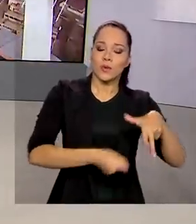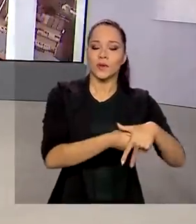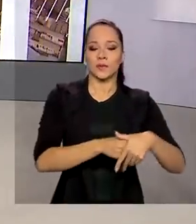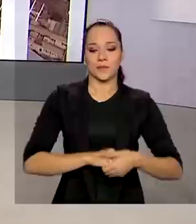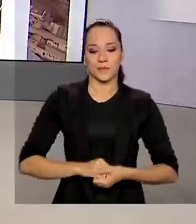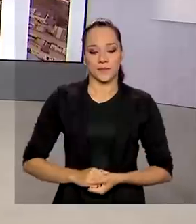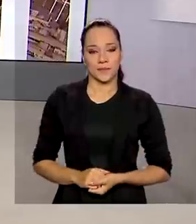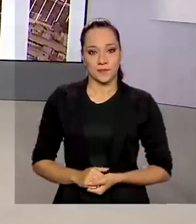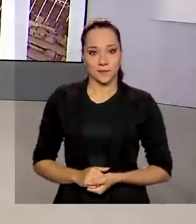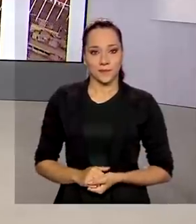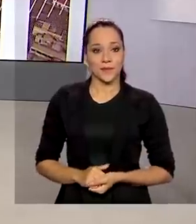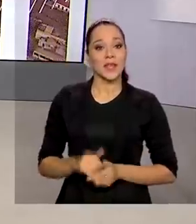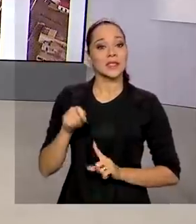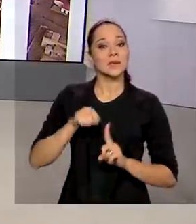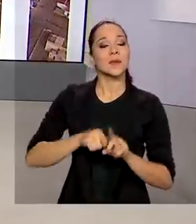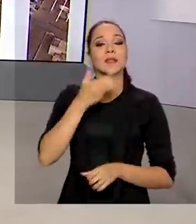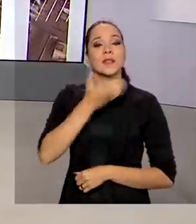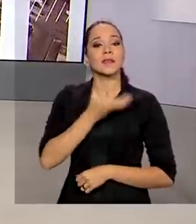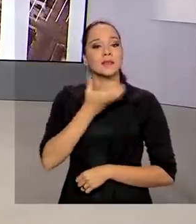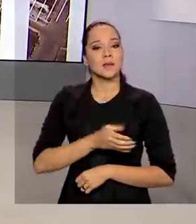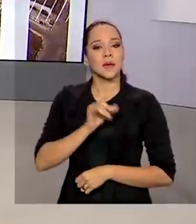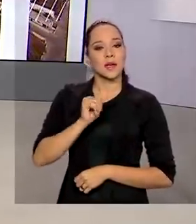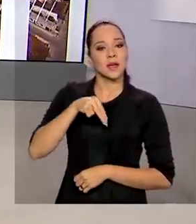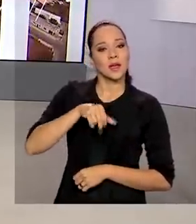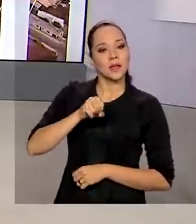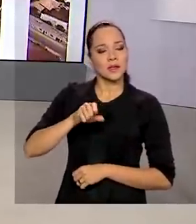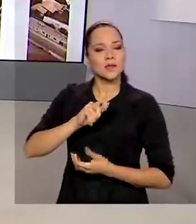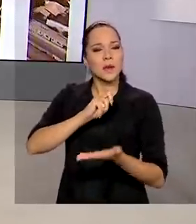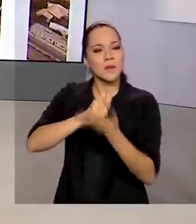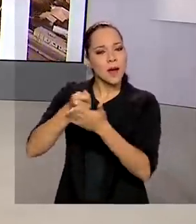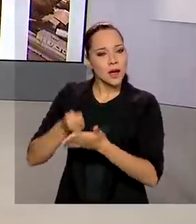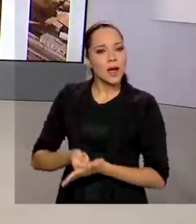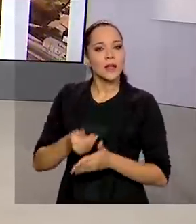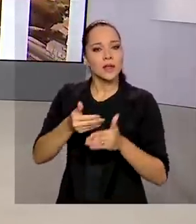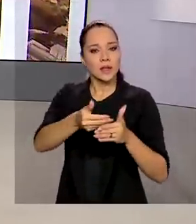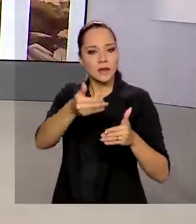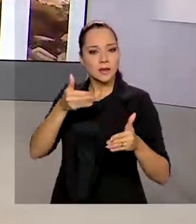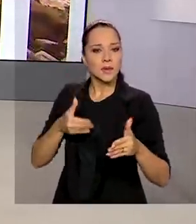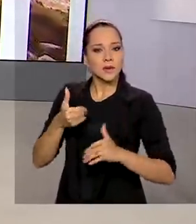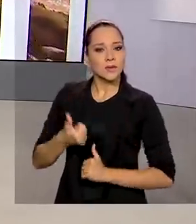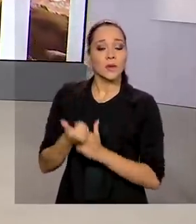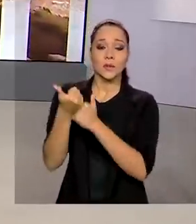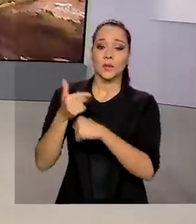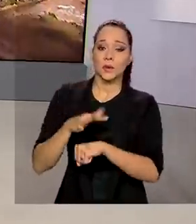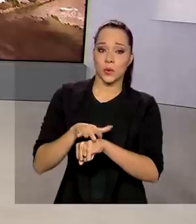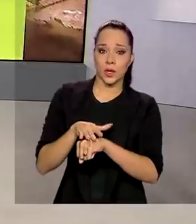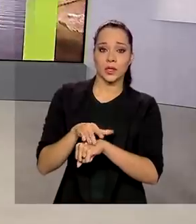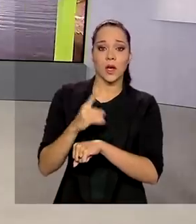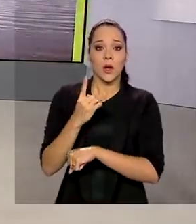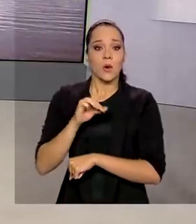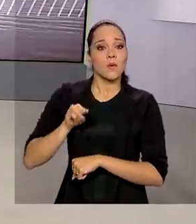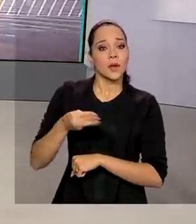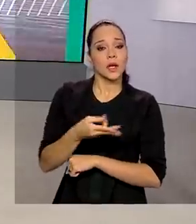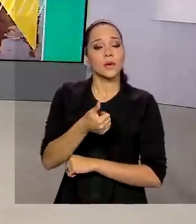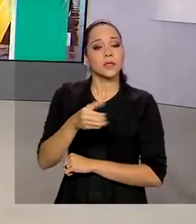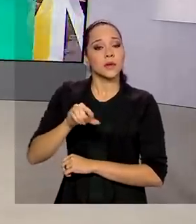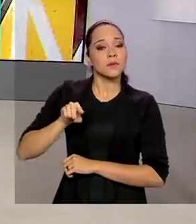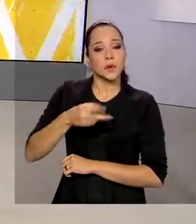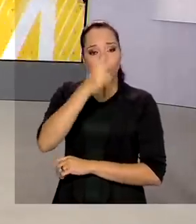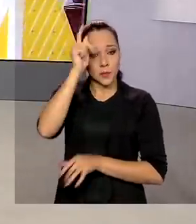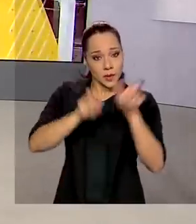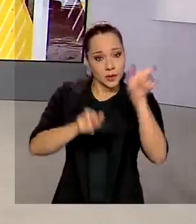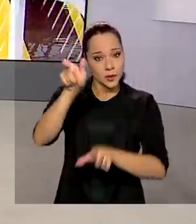Nesse mês de dezembro, o INSS vai pagar as diferenças da antecipação do auxílio-doença a 1,1 milhão de